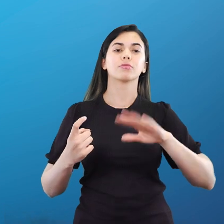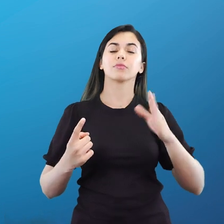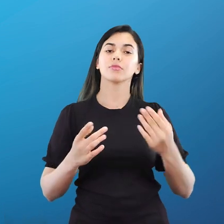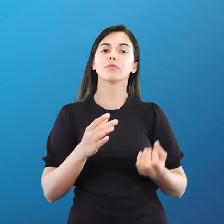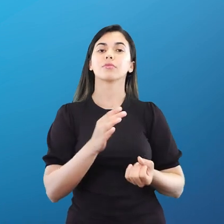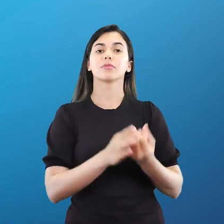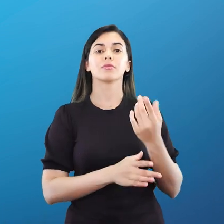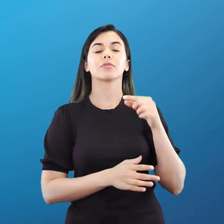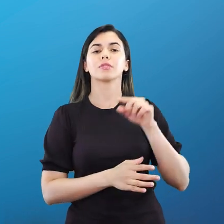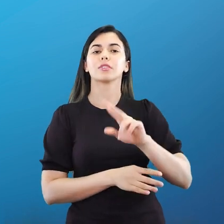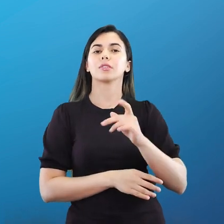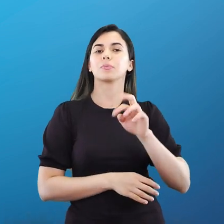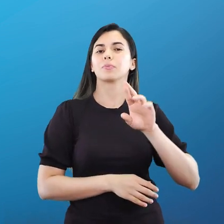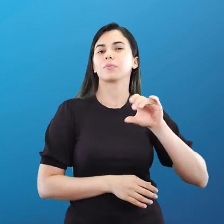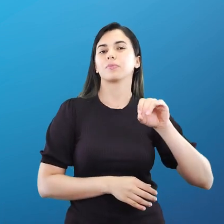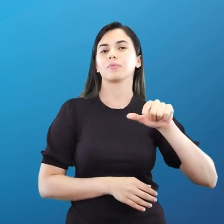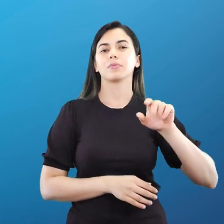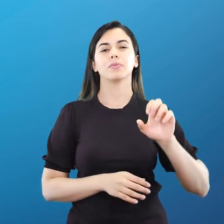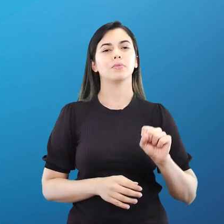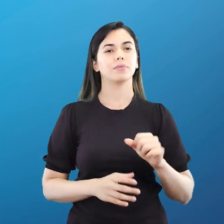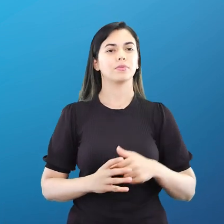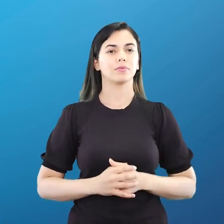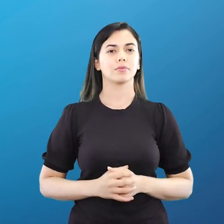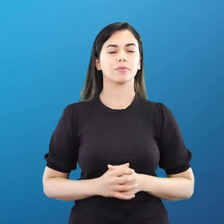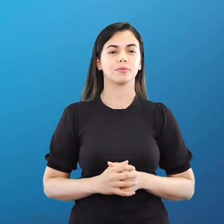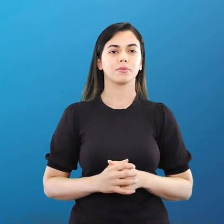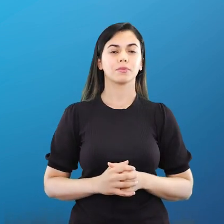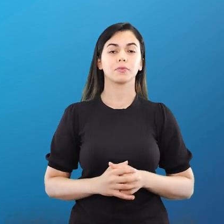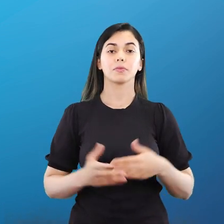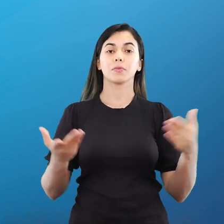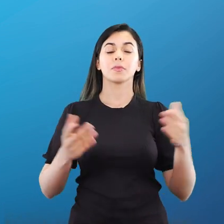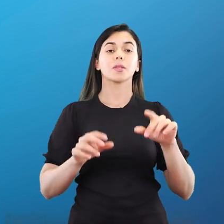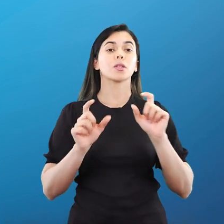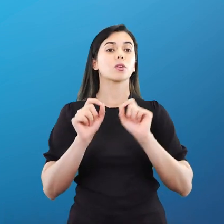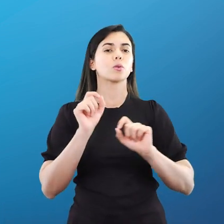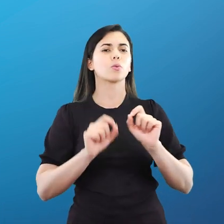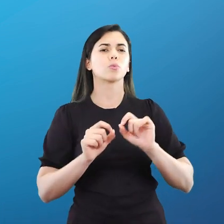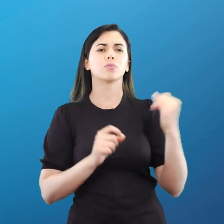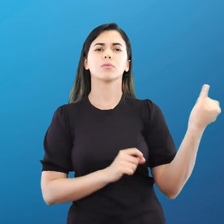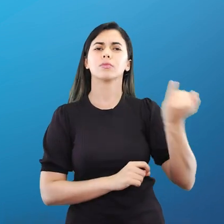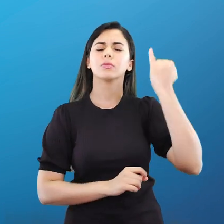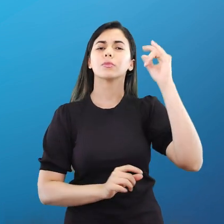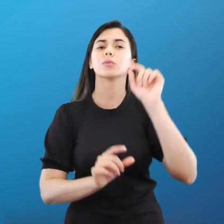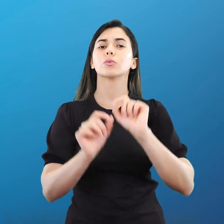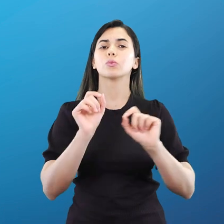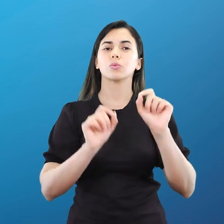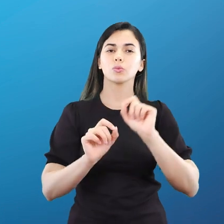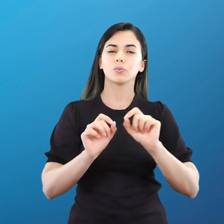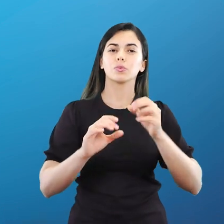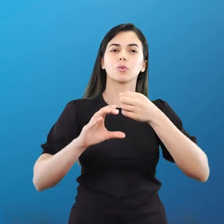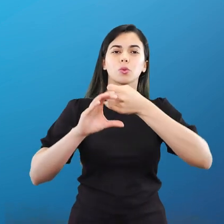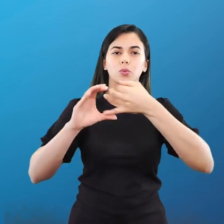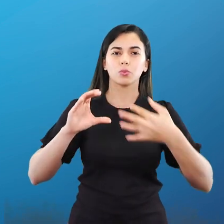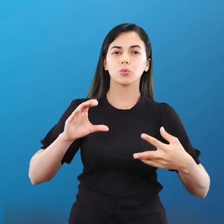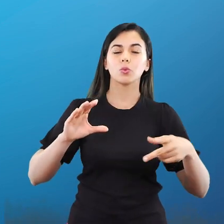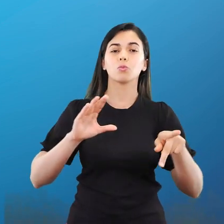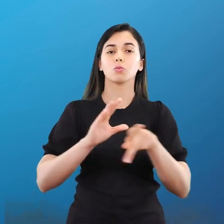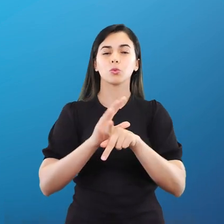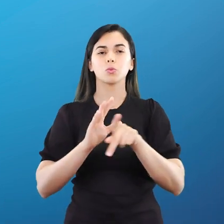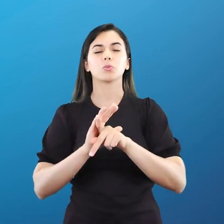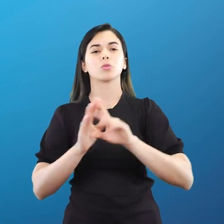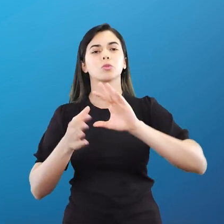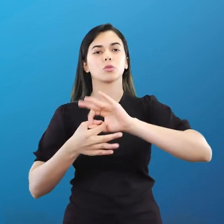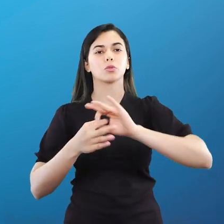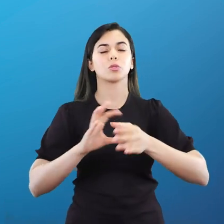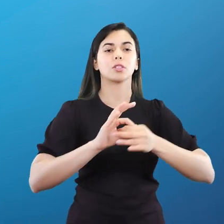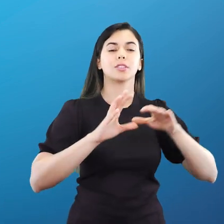Hércules. Outra coisa que é muito importante frisar, que é muito característico de uma Olimpíada,